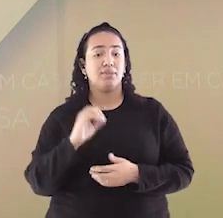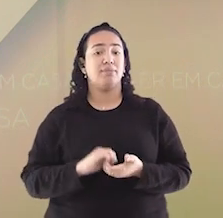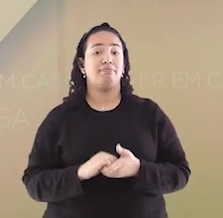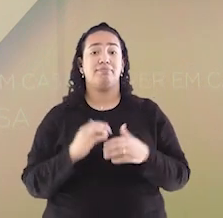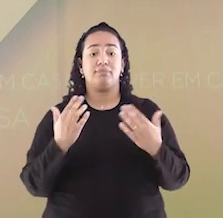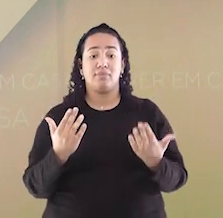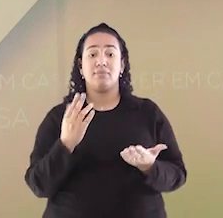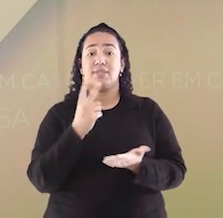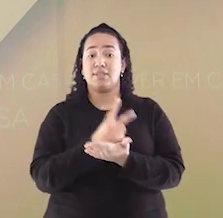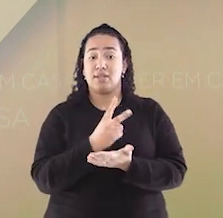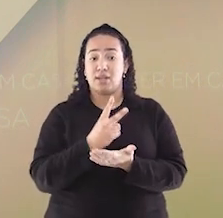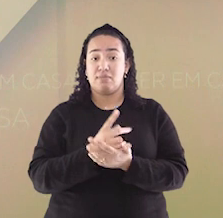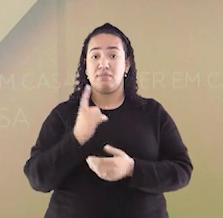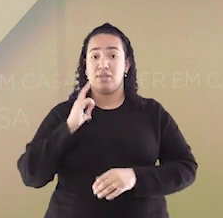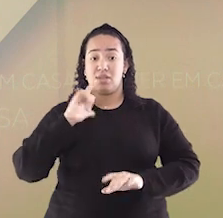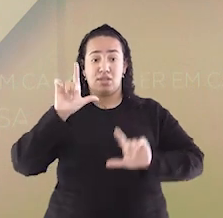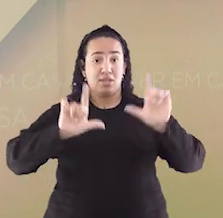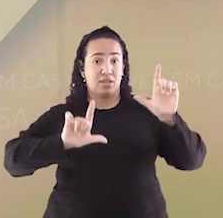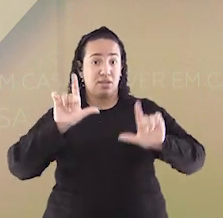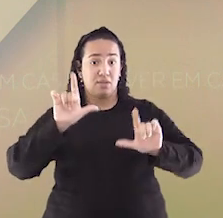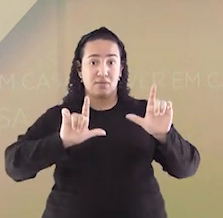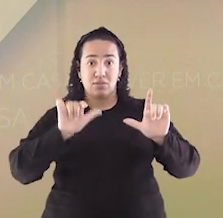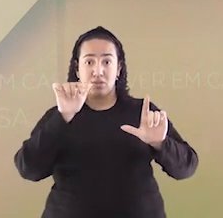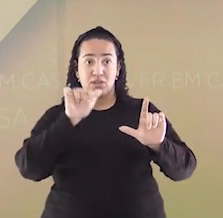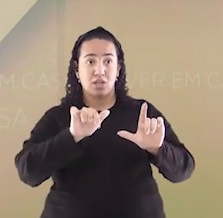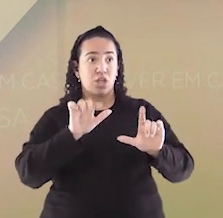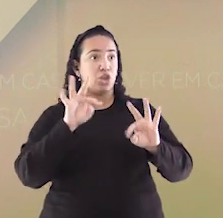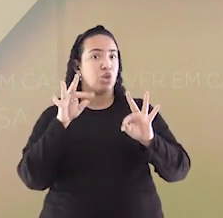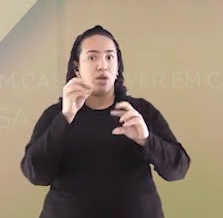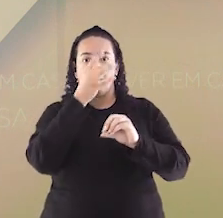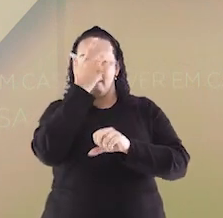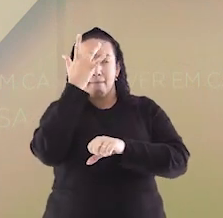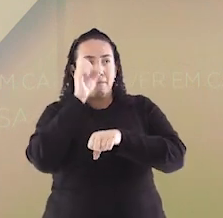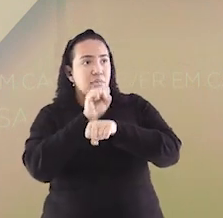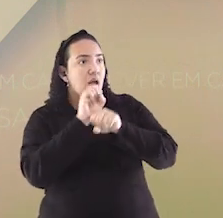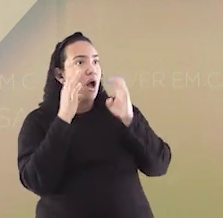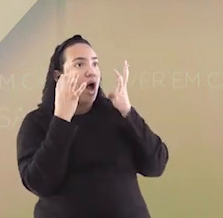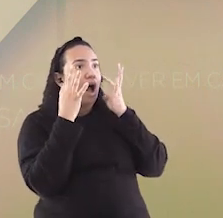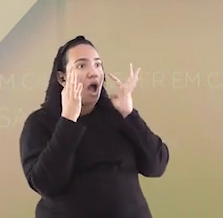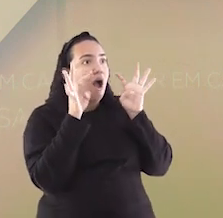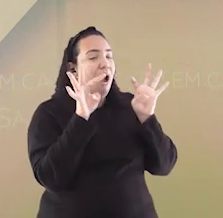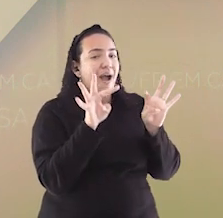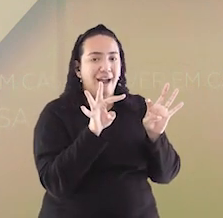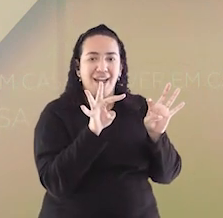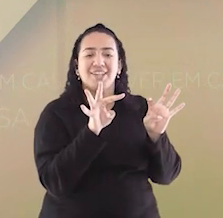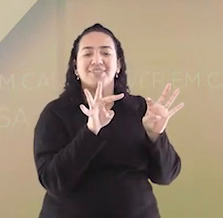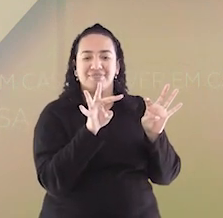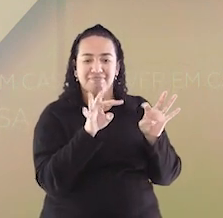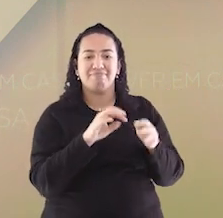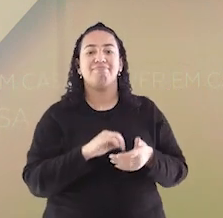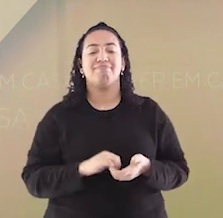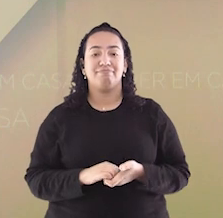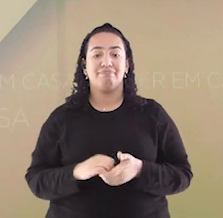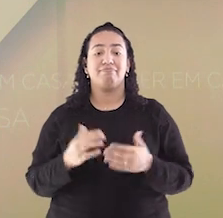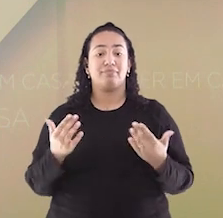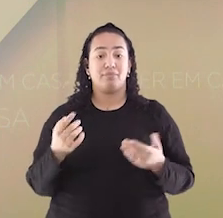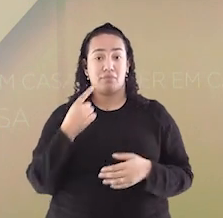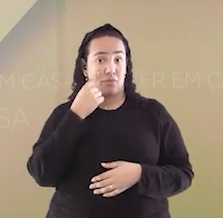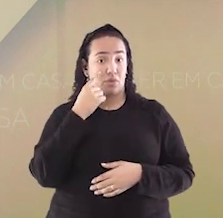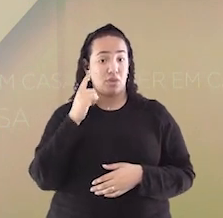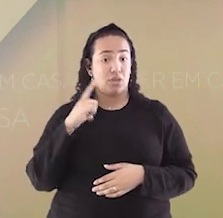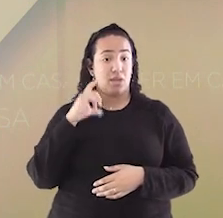tinha Fórmula 1 na televisão, todos paravam tudo o que estavam fazendo e corriam para assistir. Aqui temos